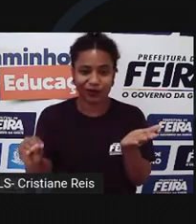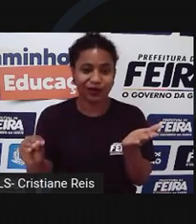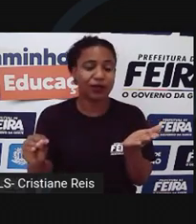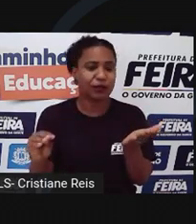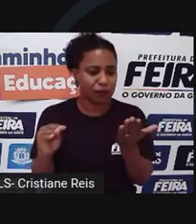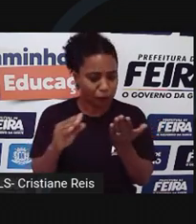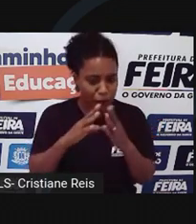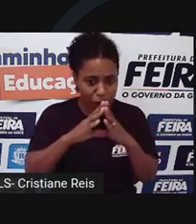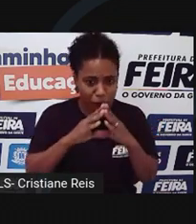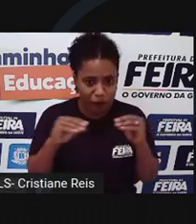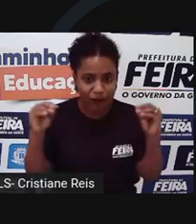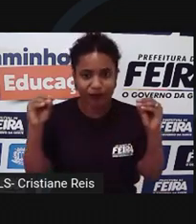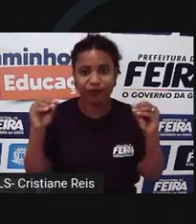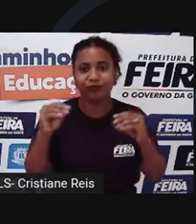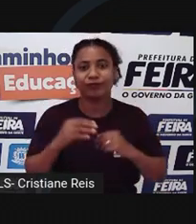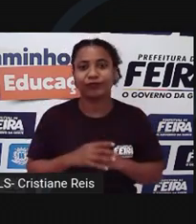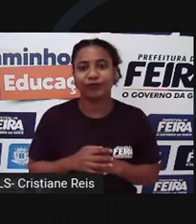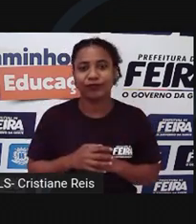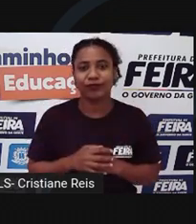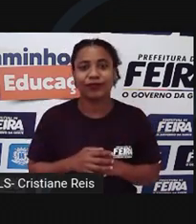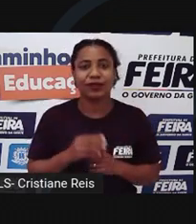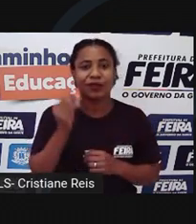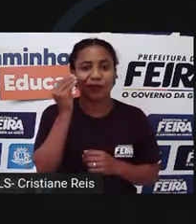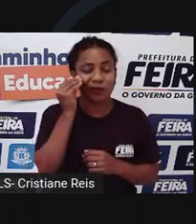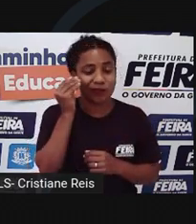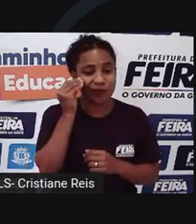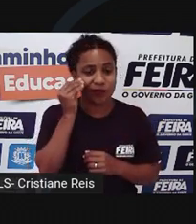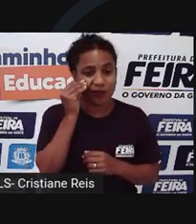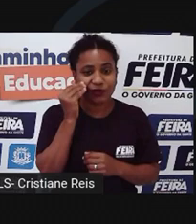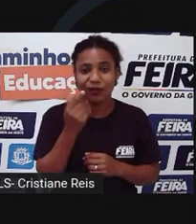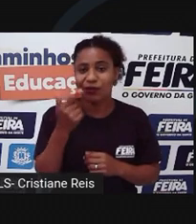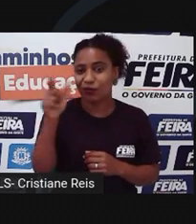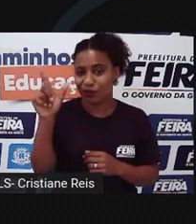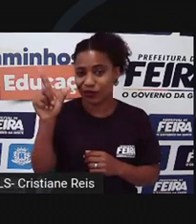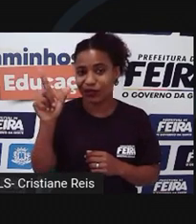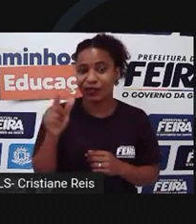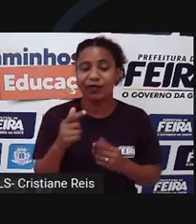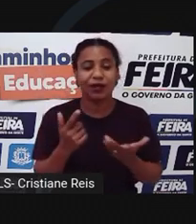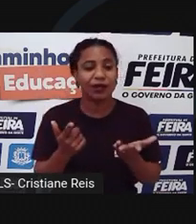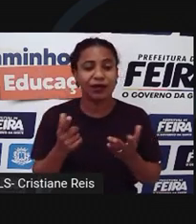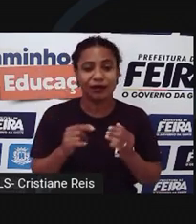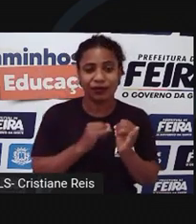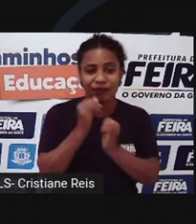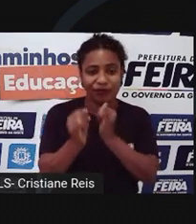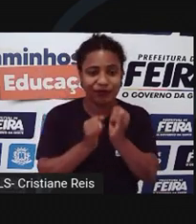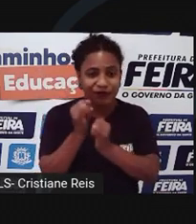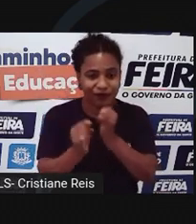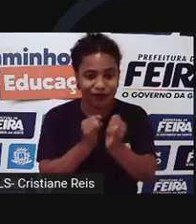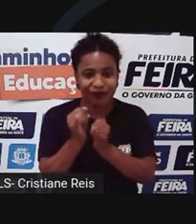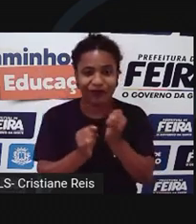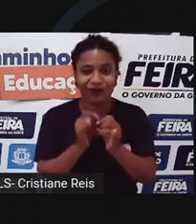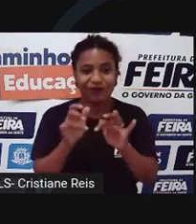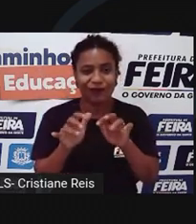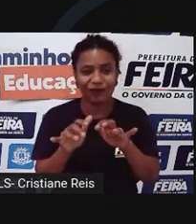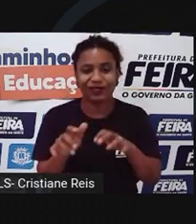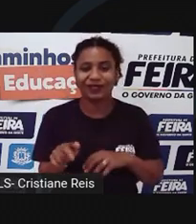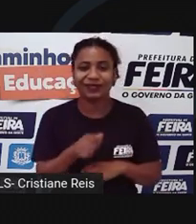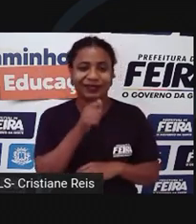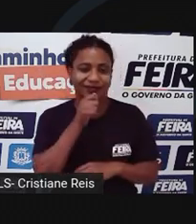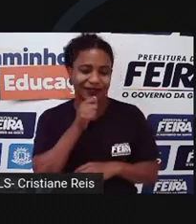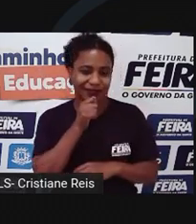É entendido da seguinte forma, é o delito finto não informático que herdou esta característica do delito meio